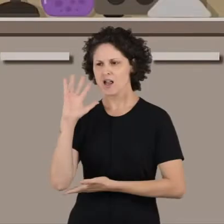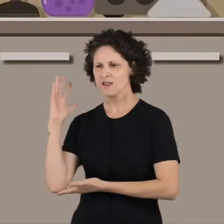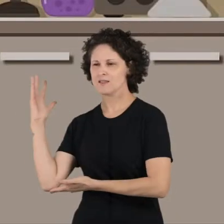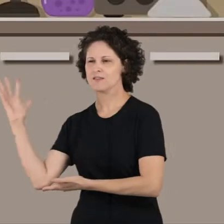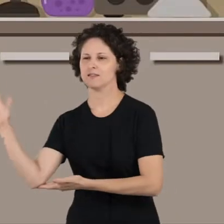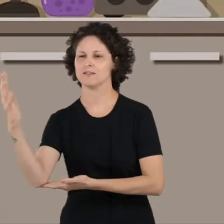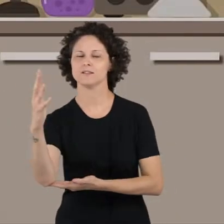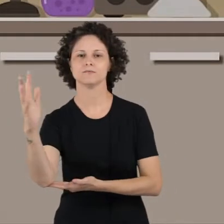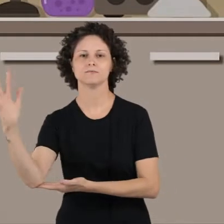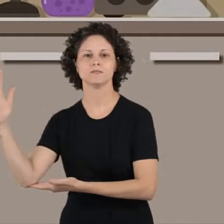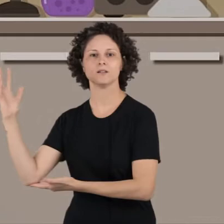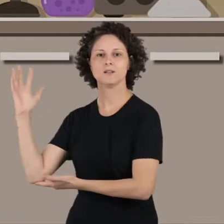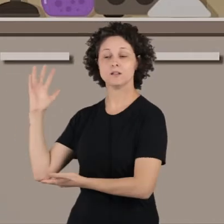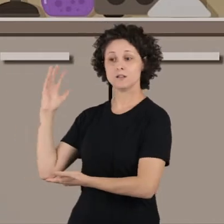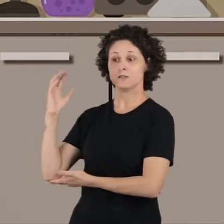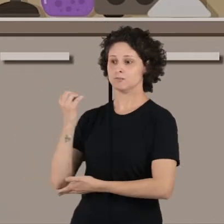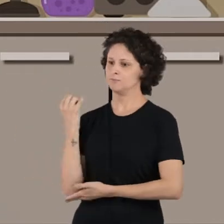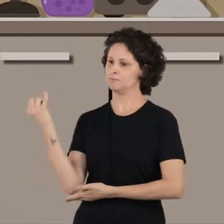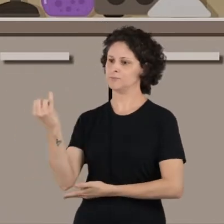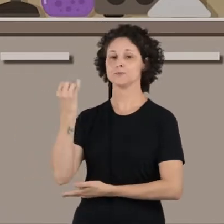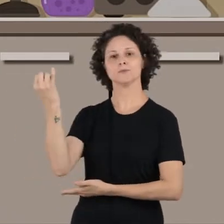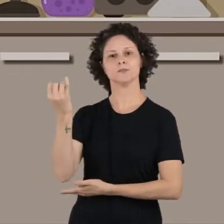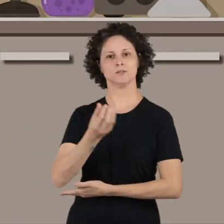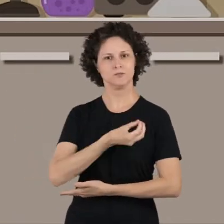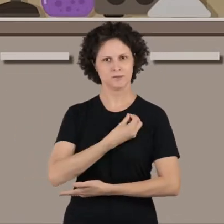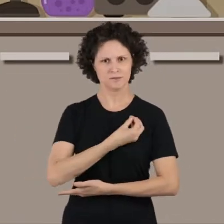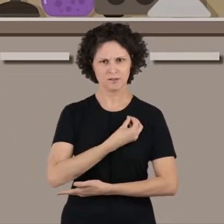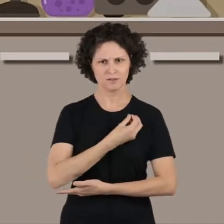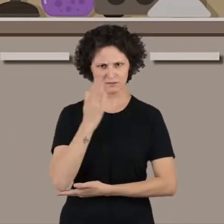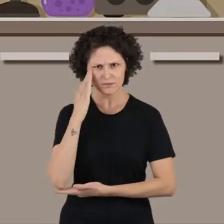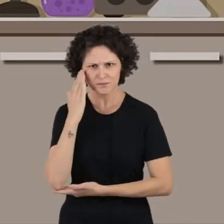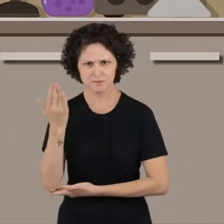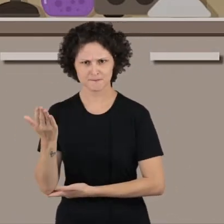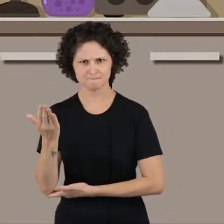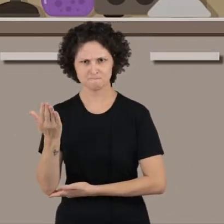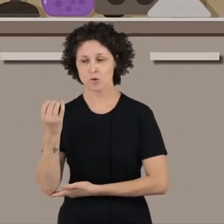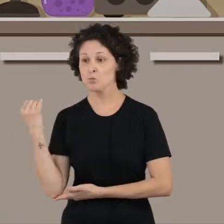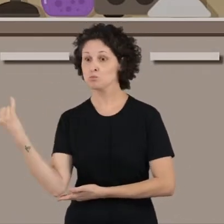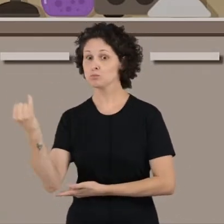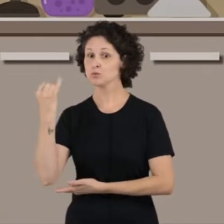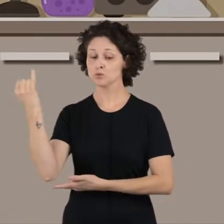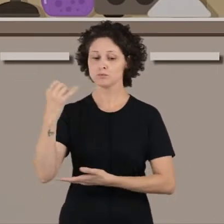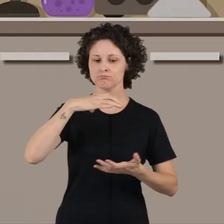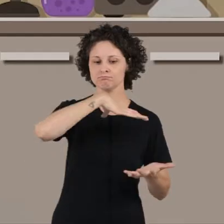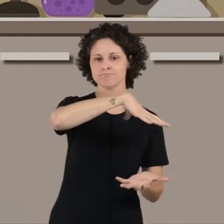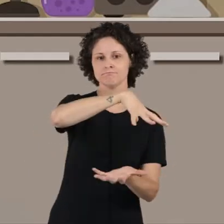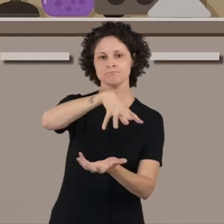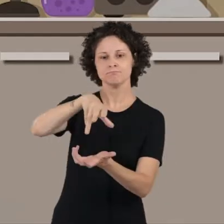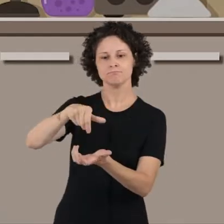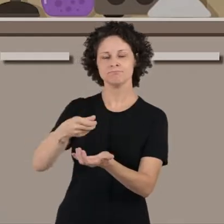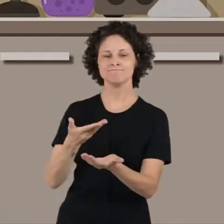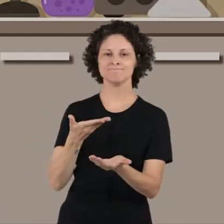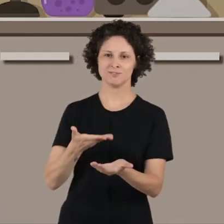Antes de tudo, precisamos saber qual é a função das árvores. Você sabe? As árvores são essenciais para o equilíbrio do planeta, pois elas